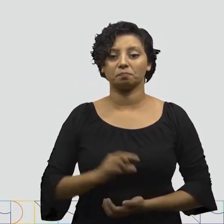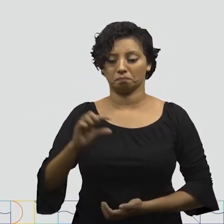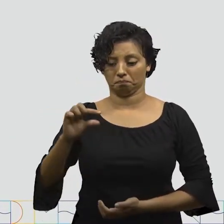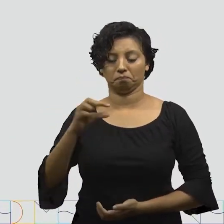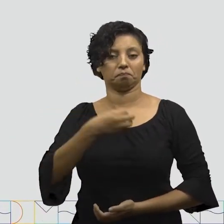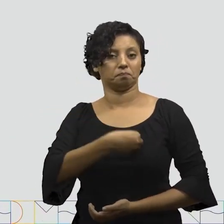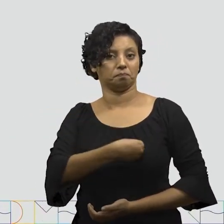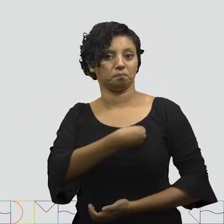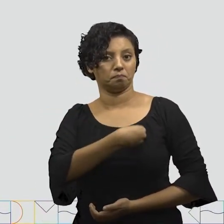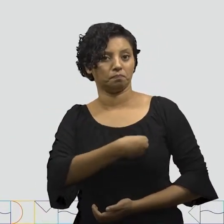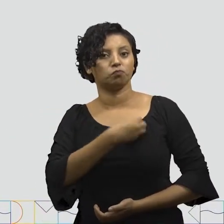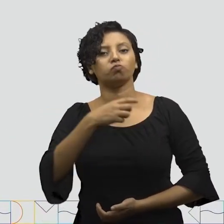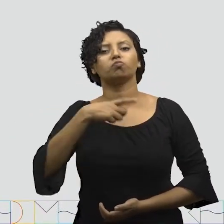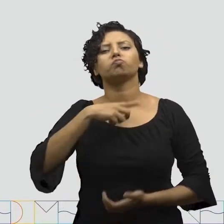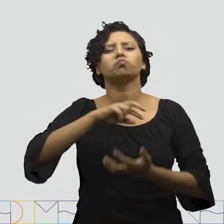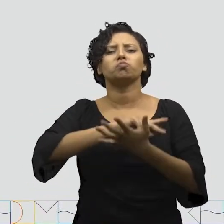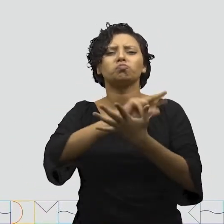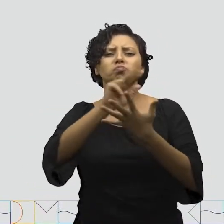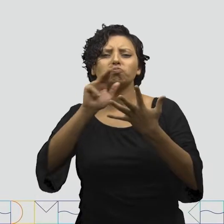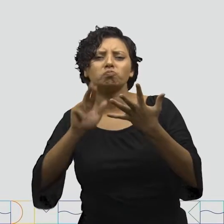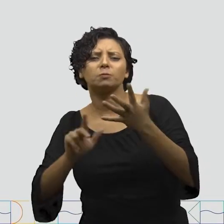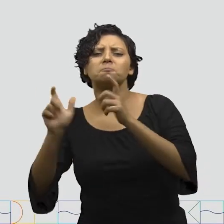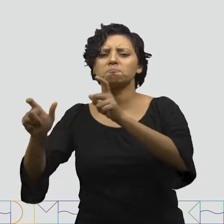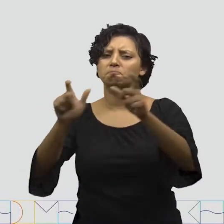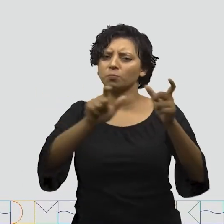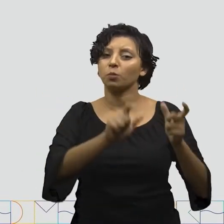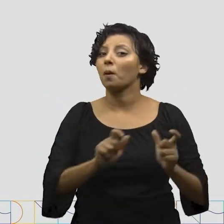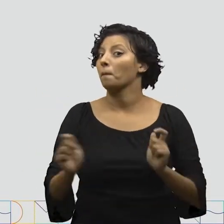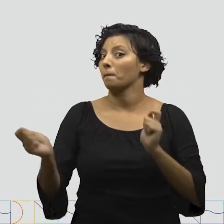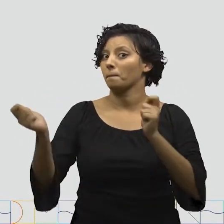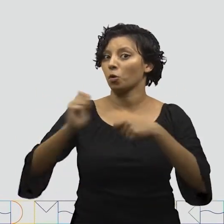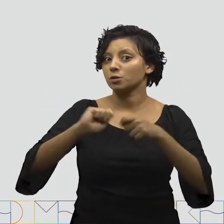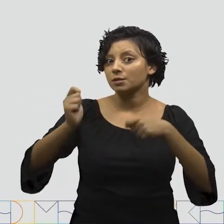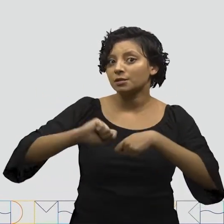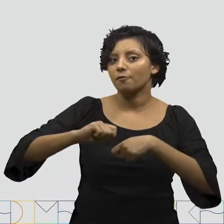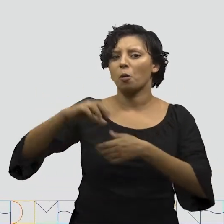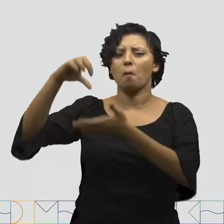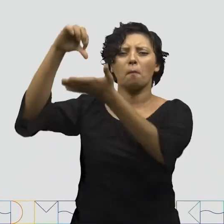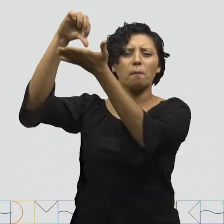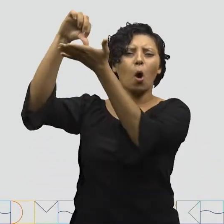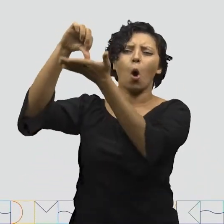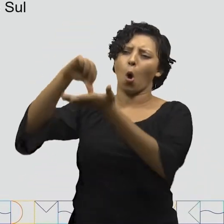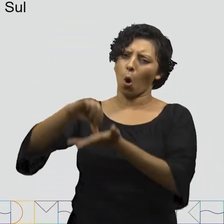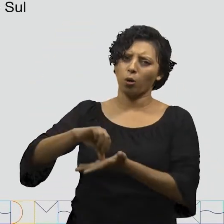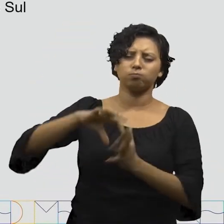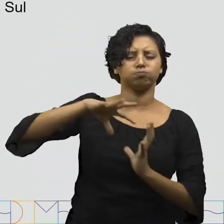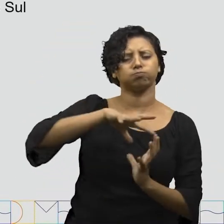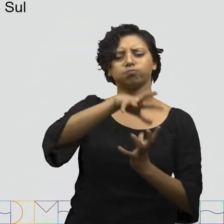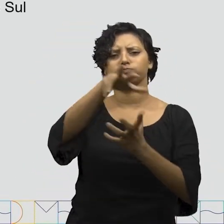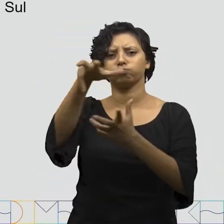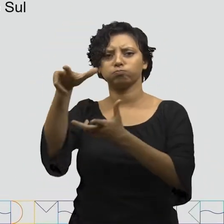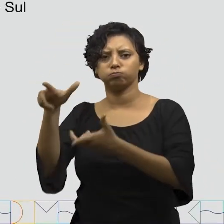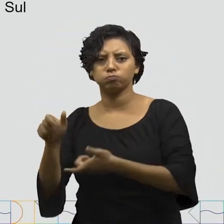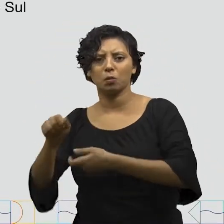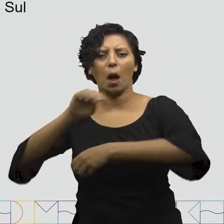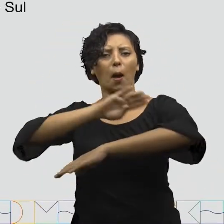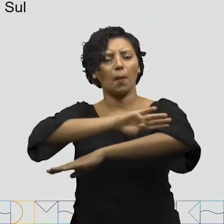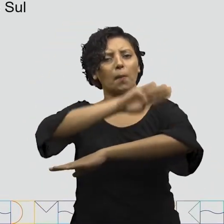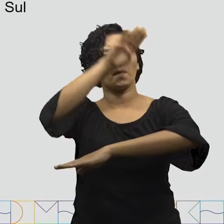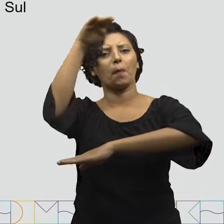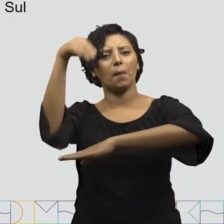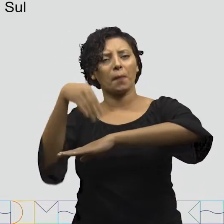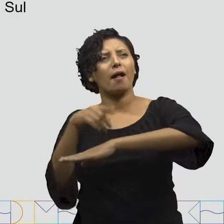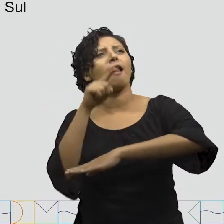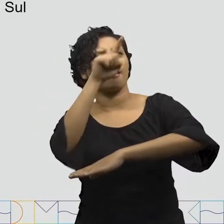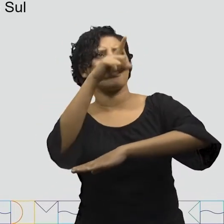-organismos vivem em diferentes regiões do planeta, desde os polos até a linha do Equador, do pico de